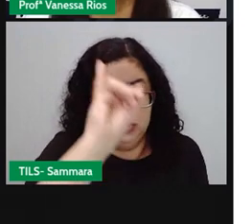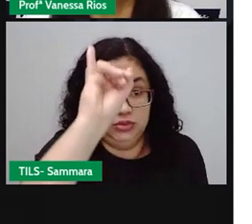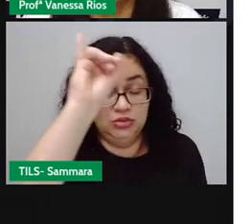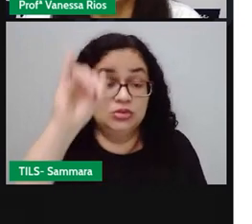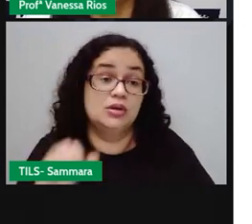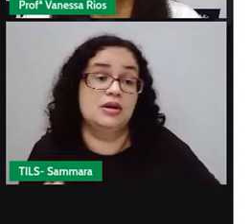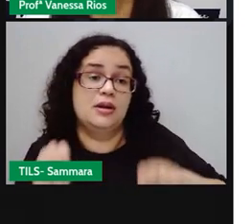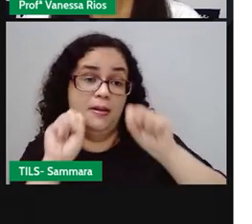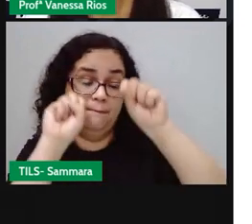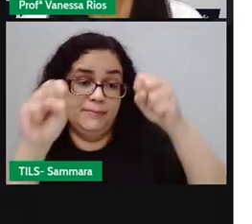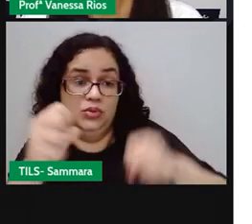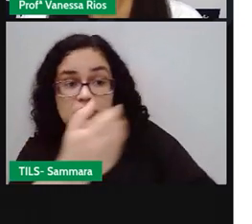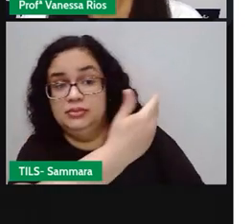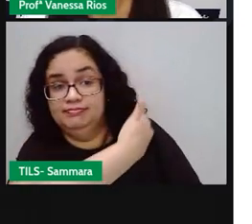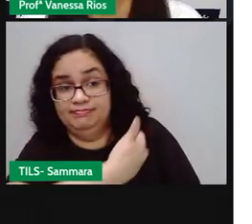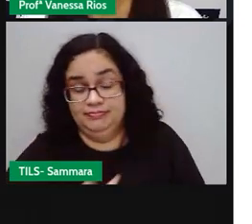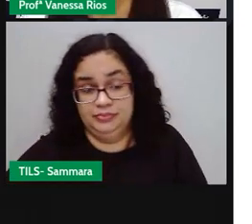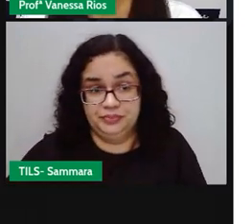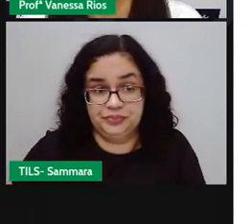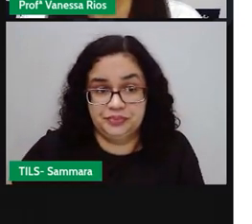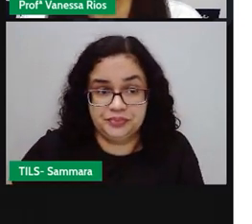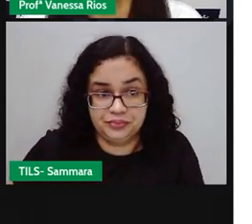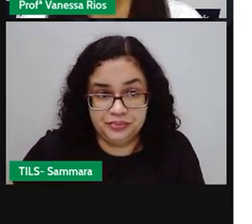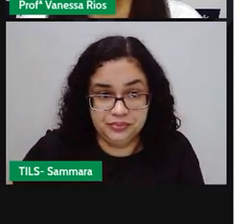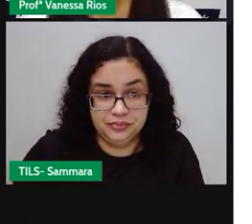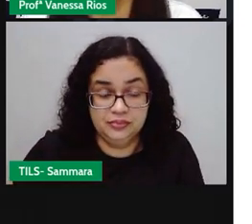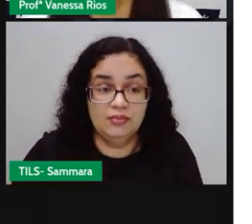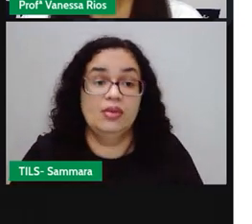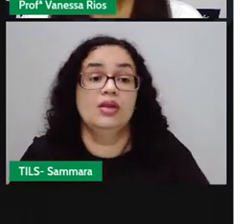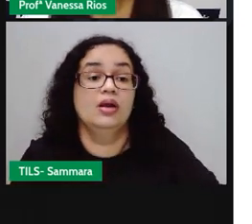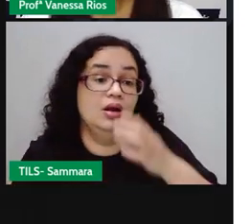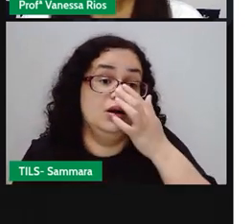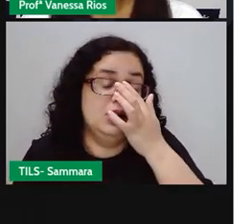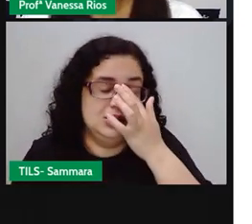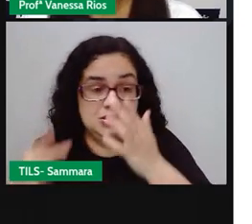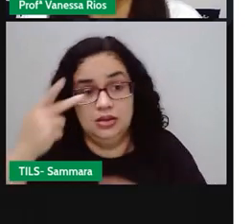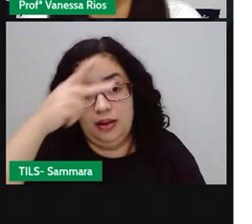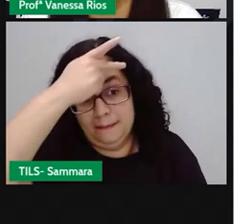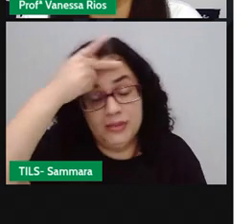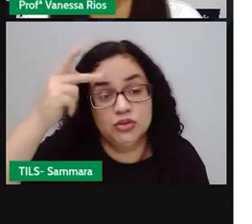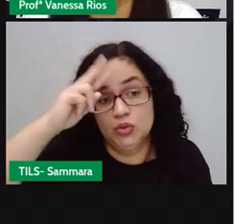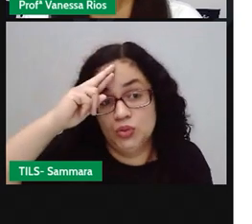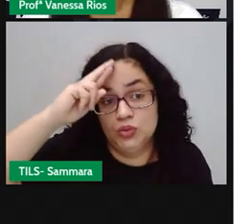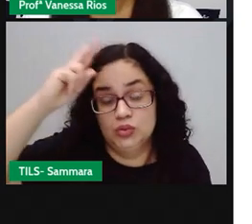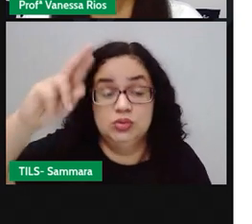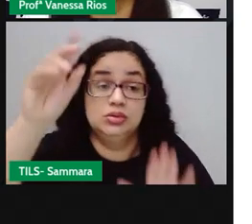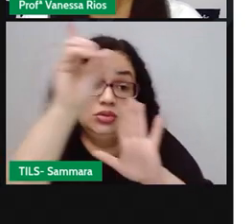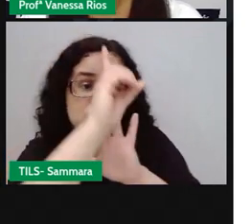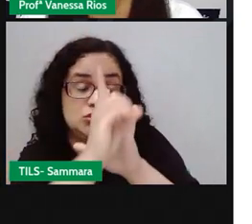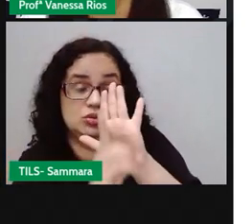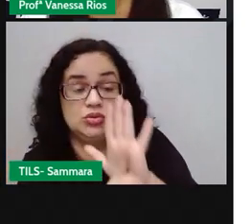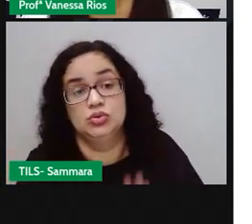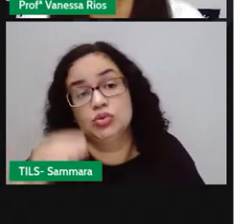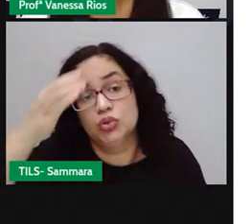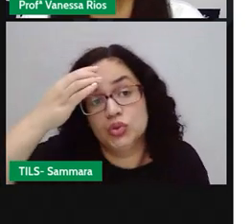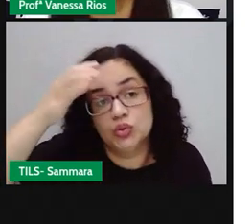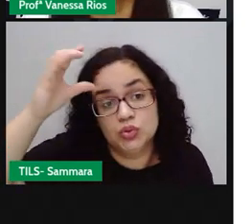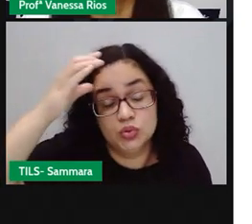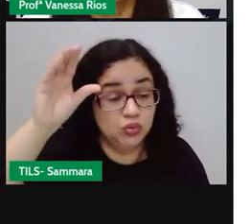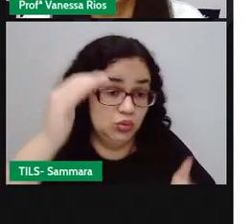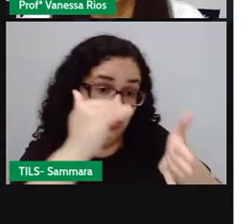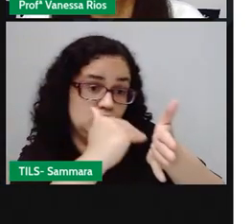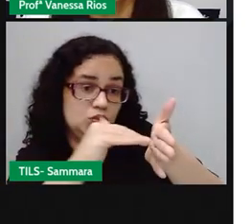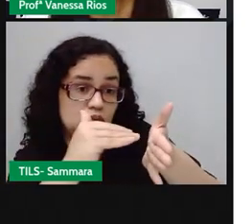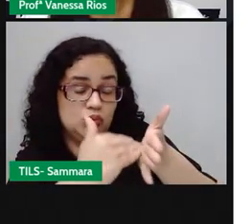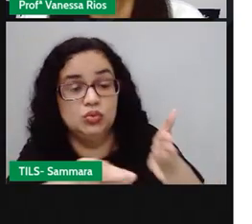Que o poder público, que os responsáveis, aí, os diretores de cultura, os secretários